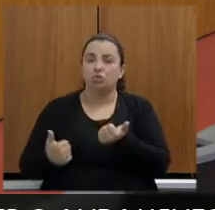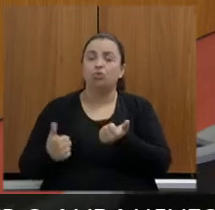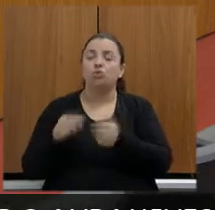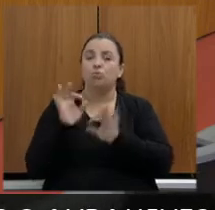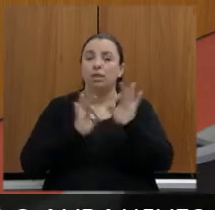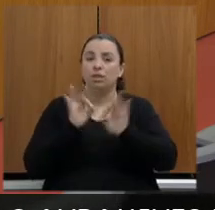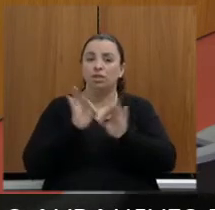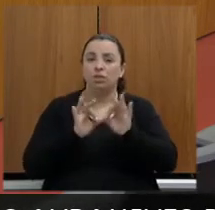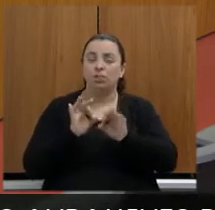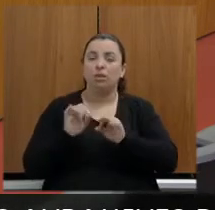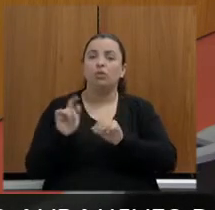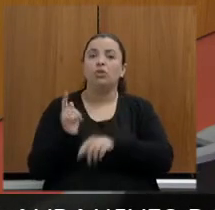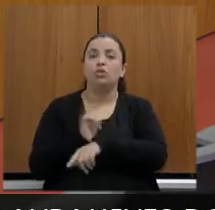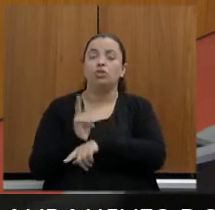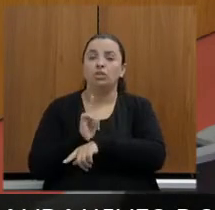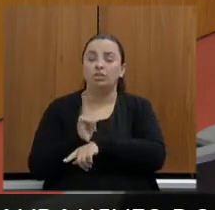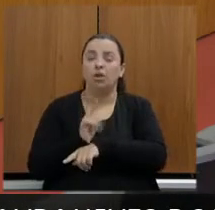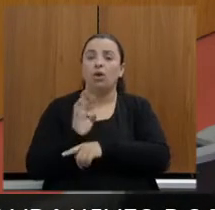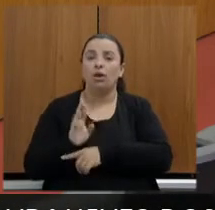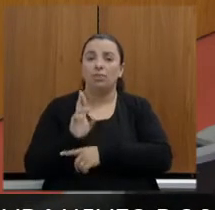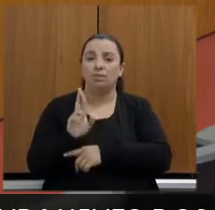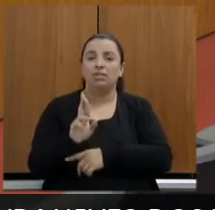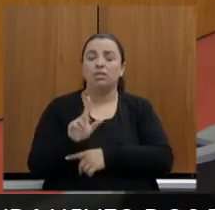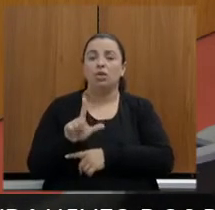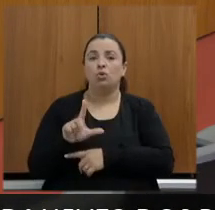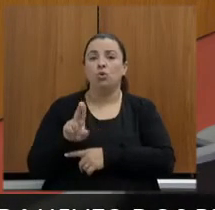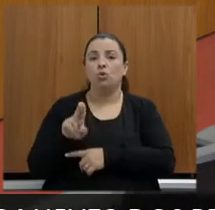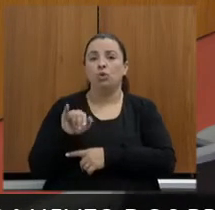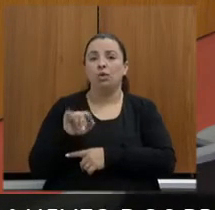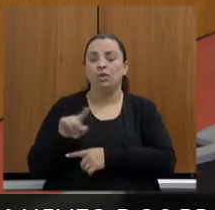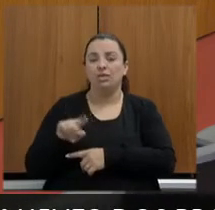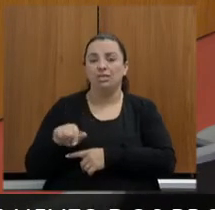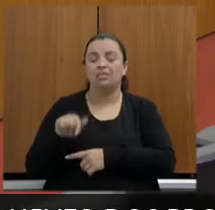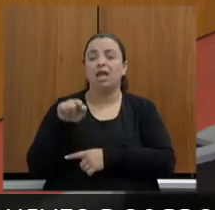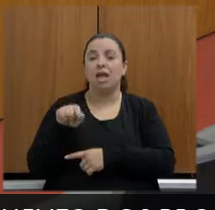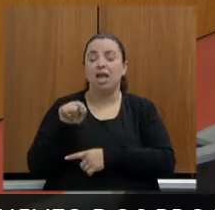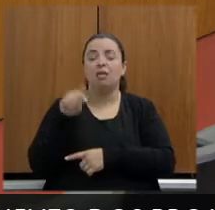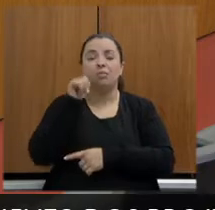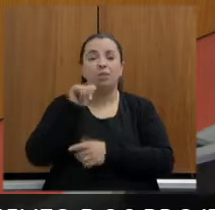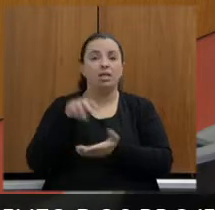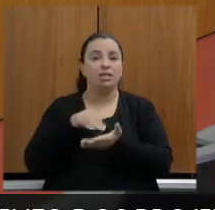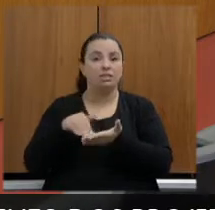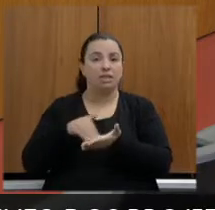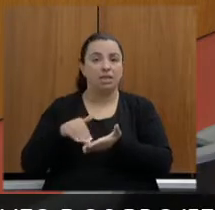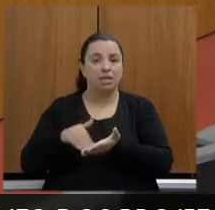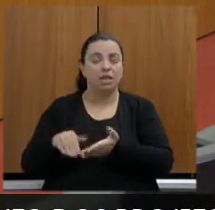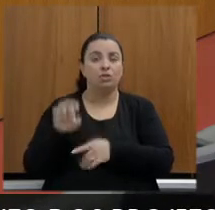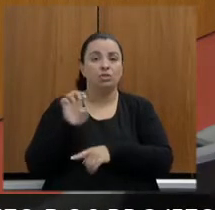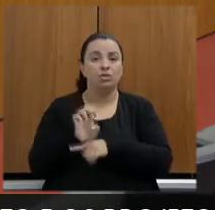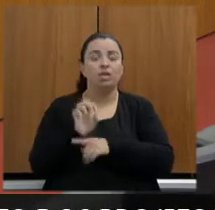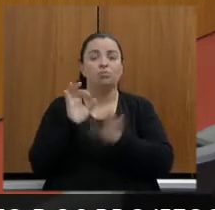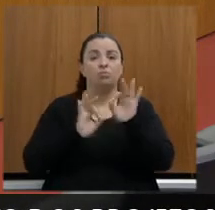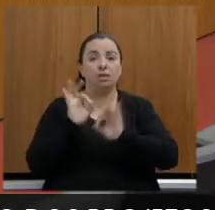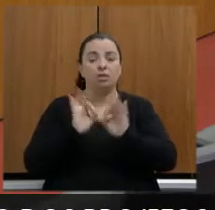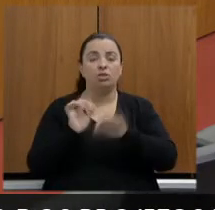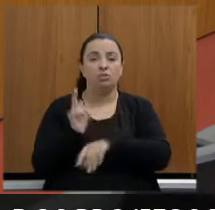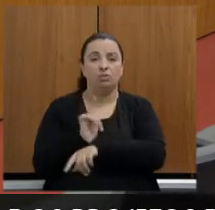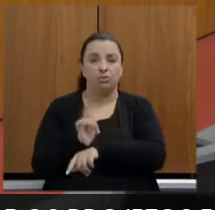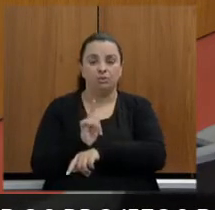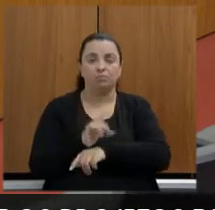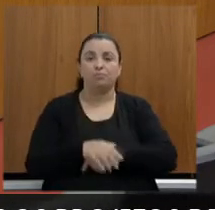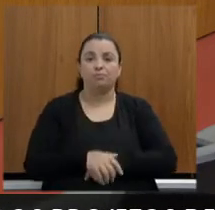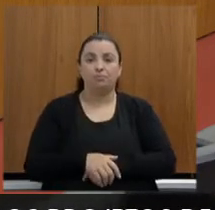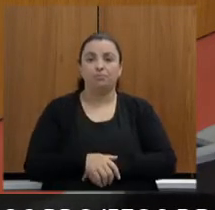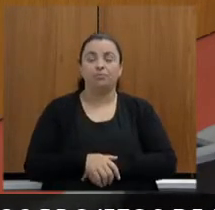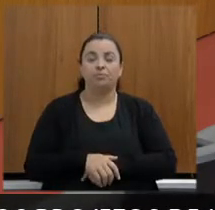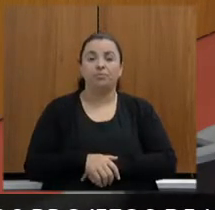representando Luísa Barreto, secretária de Estado de Planejamento e Gestão. O